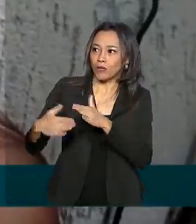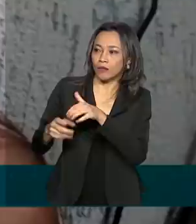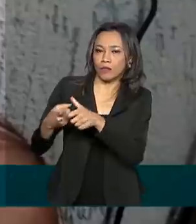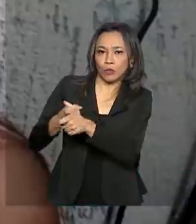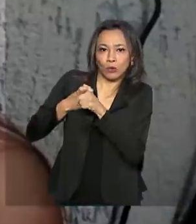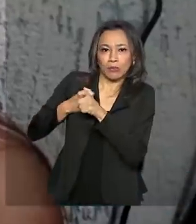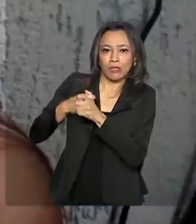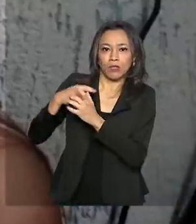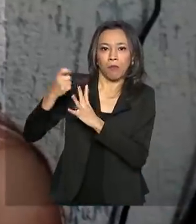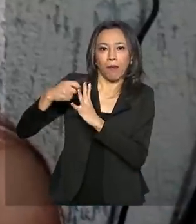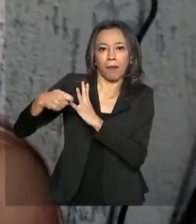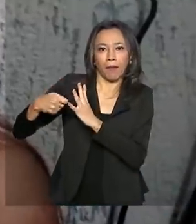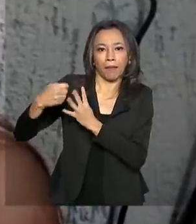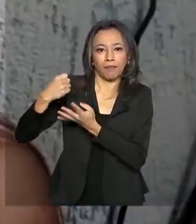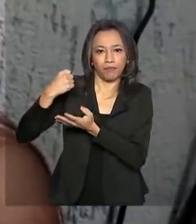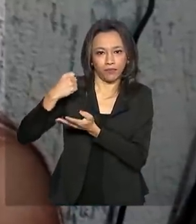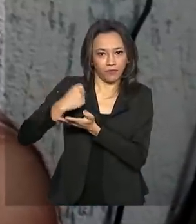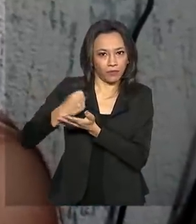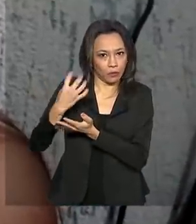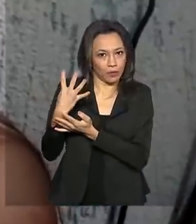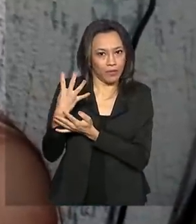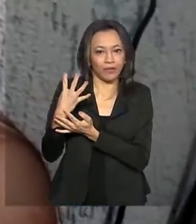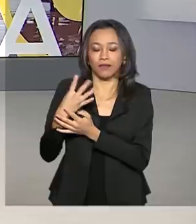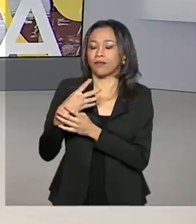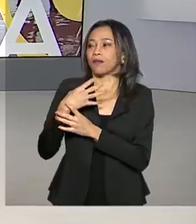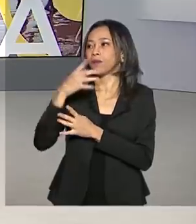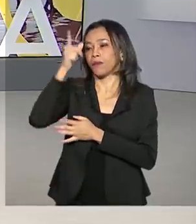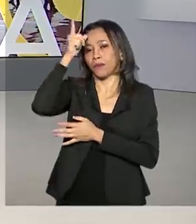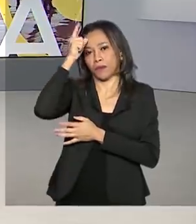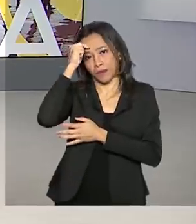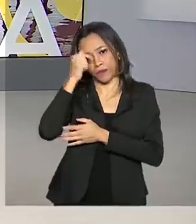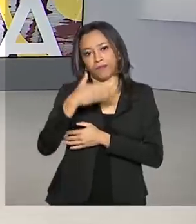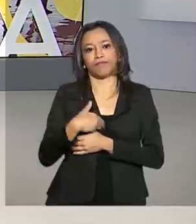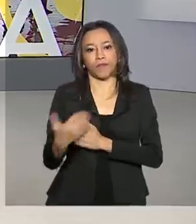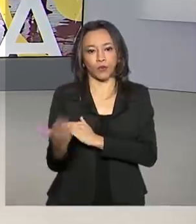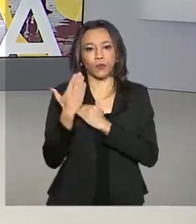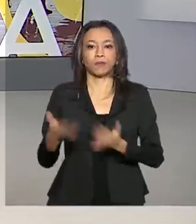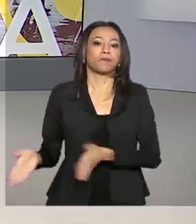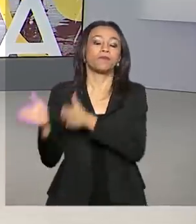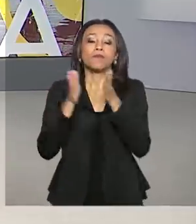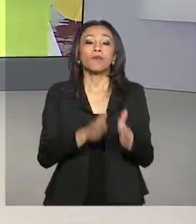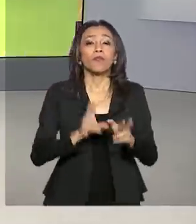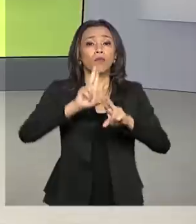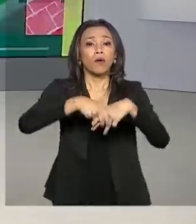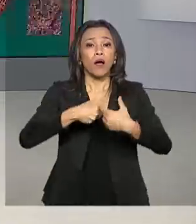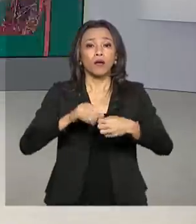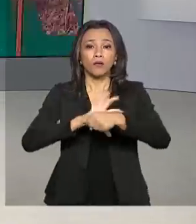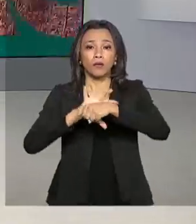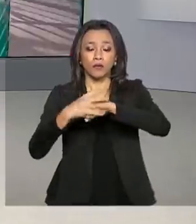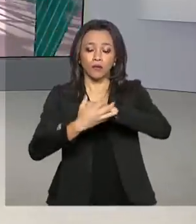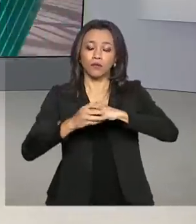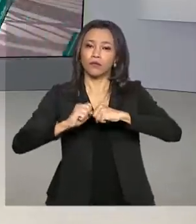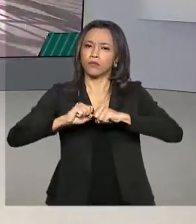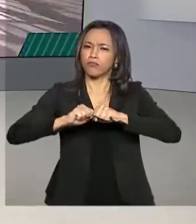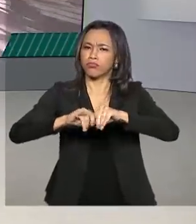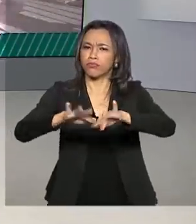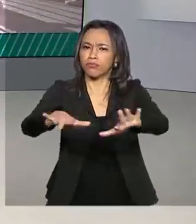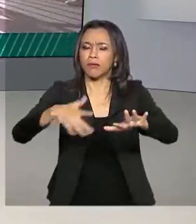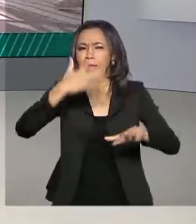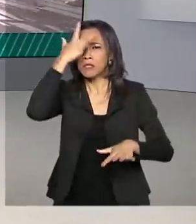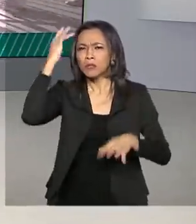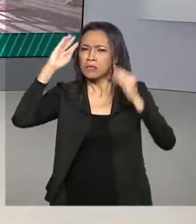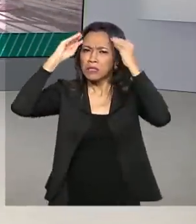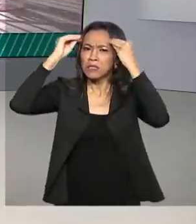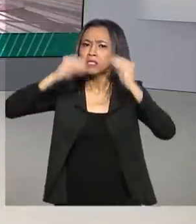sim, vai ser bem efetivo e bem gratificante. Por causa do coronavírus, muita gente desistiu de